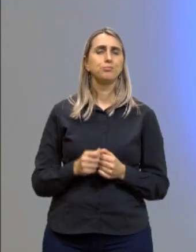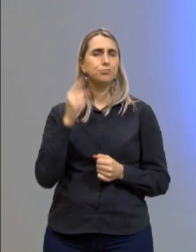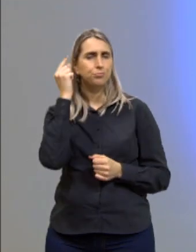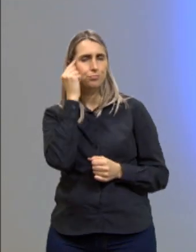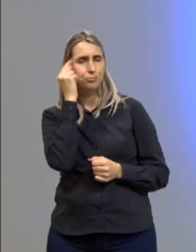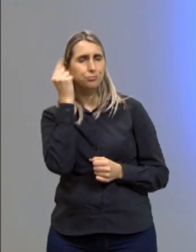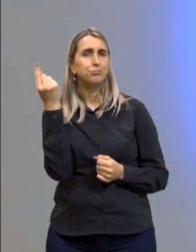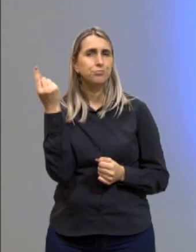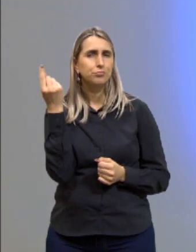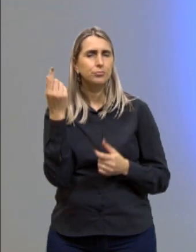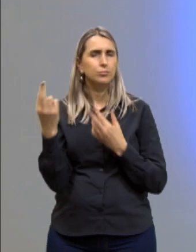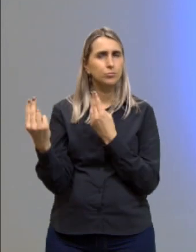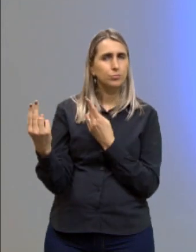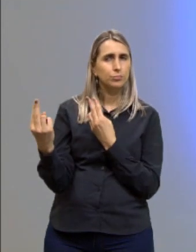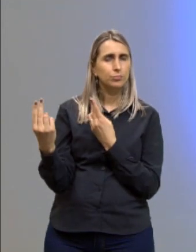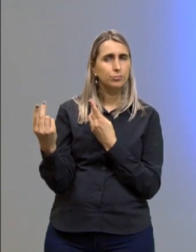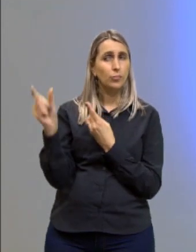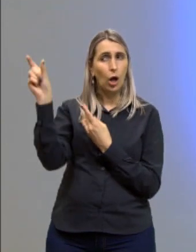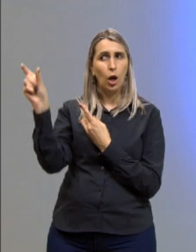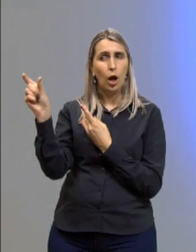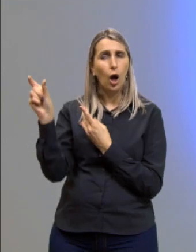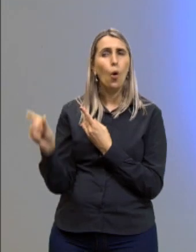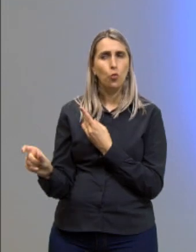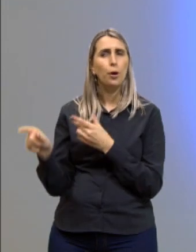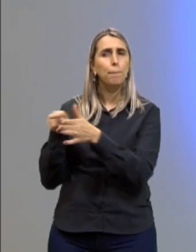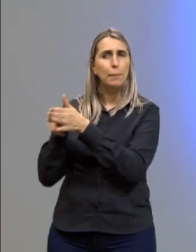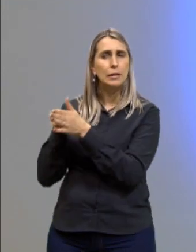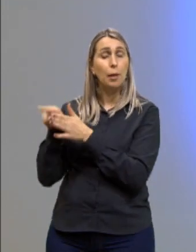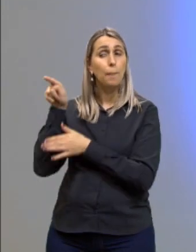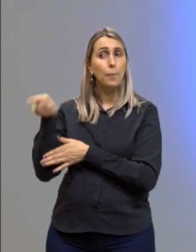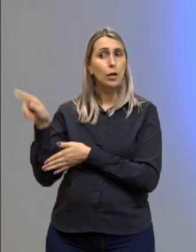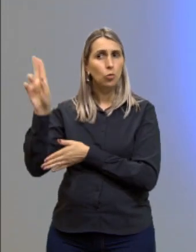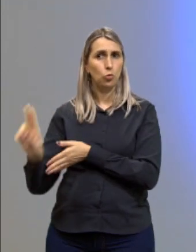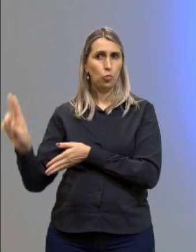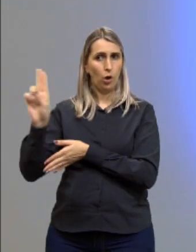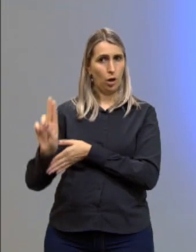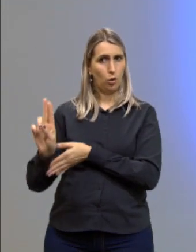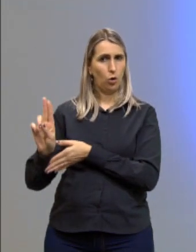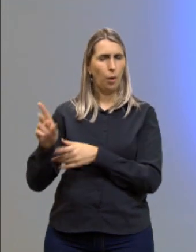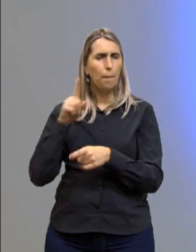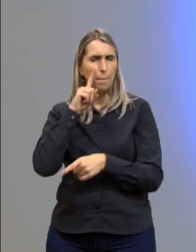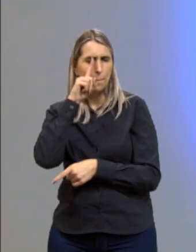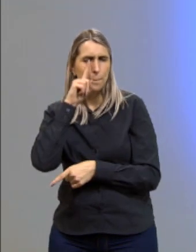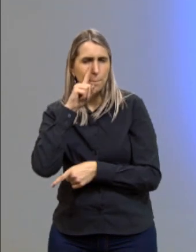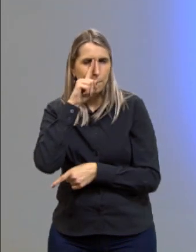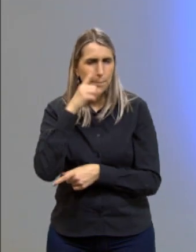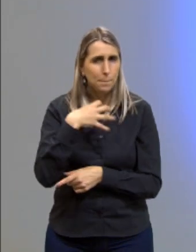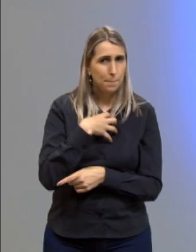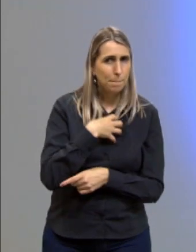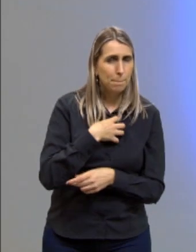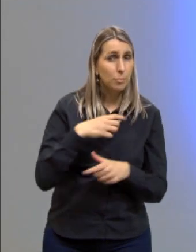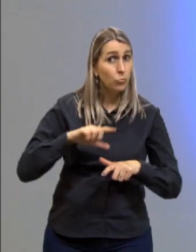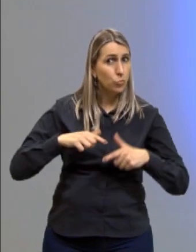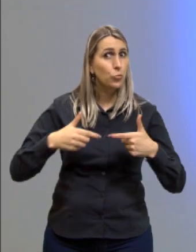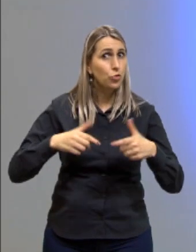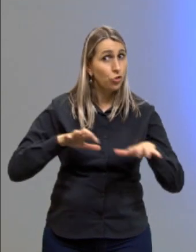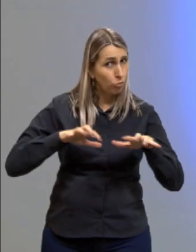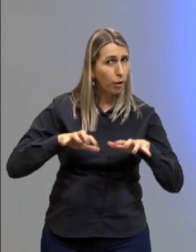pensamentos similares aos já pesquisados. O perigo dessa maneira de atuar